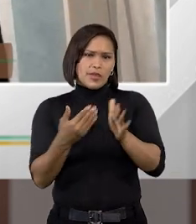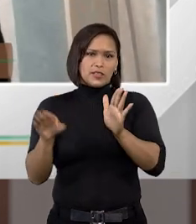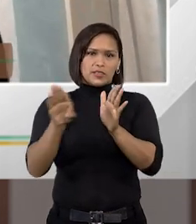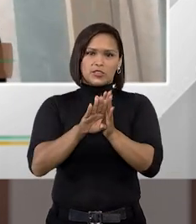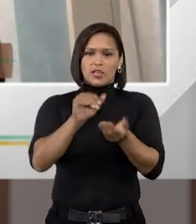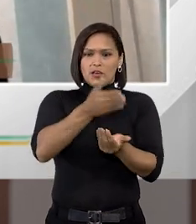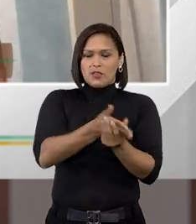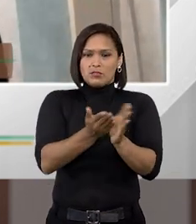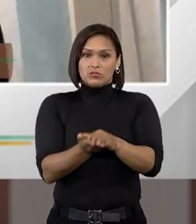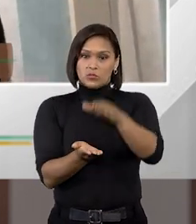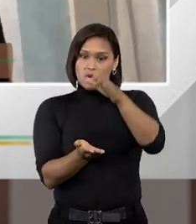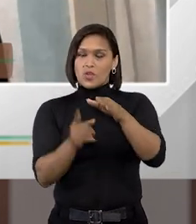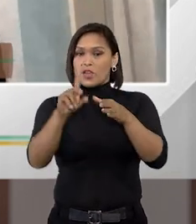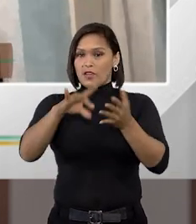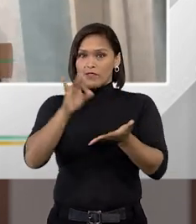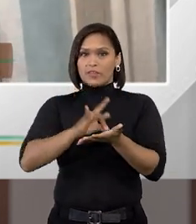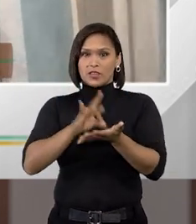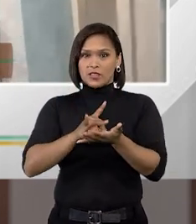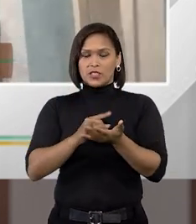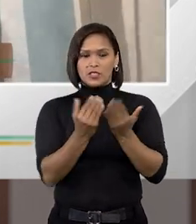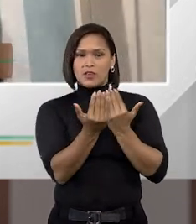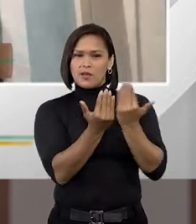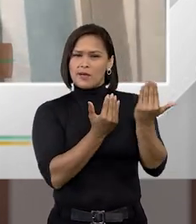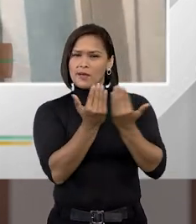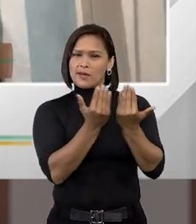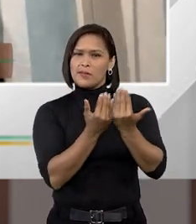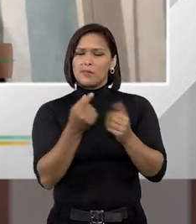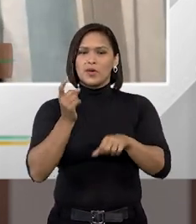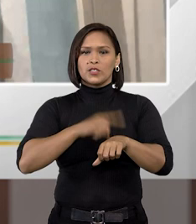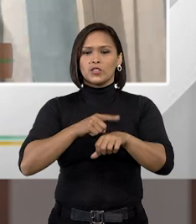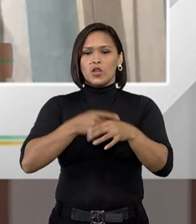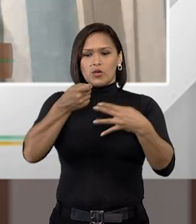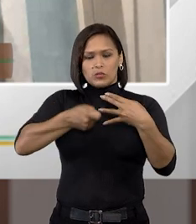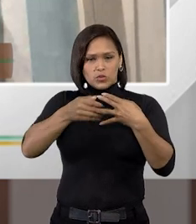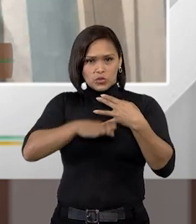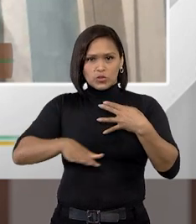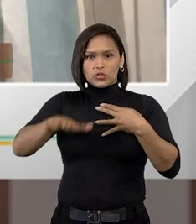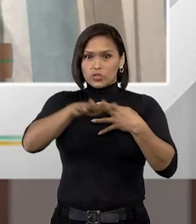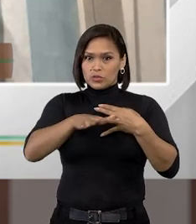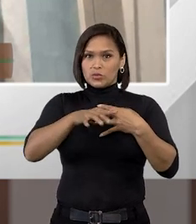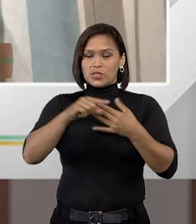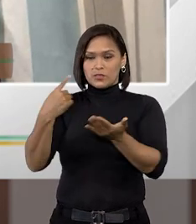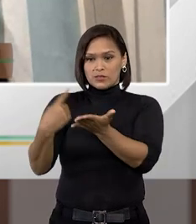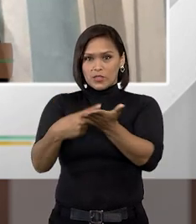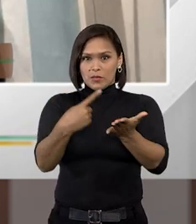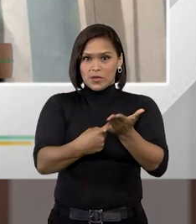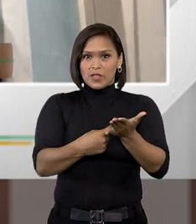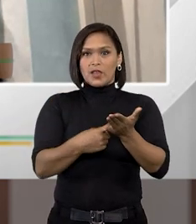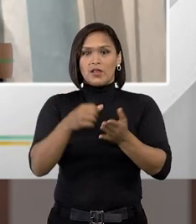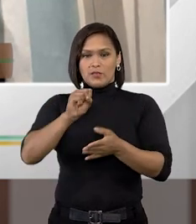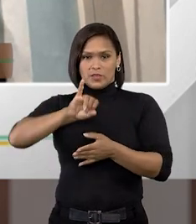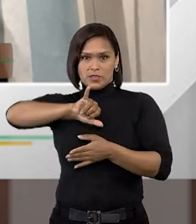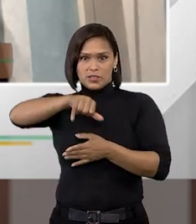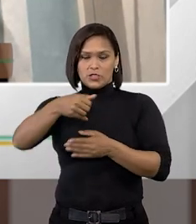STJ, tanto é verdade que a gente se depara a todo momento com jurisprudências que são aplicadas por essa corte e que geram